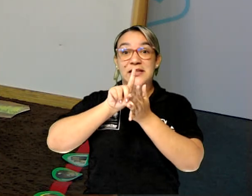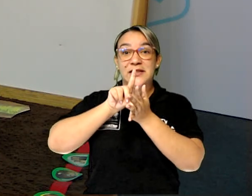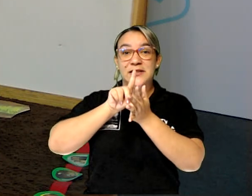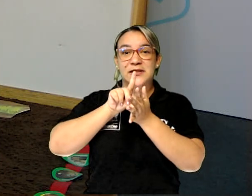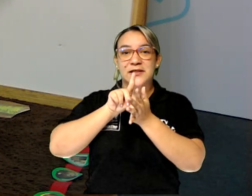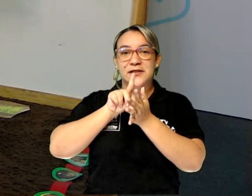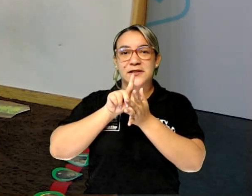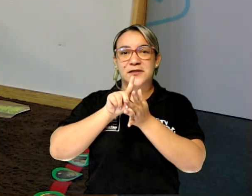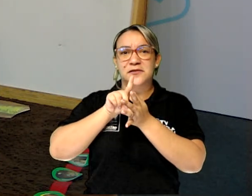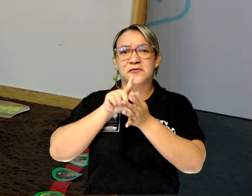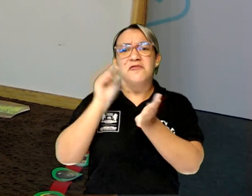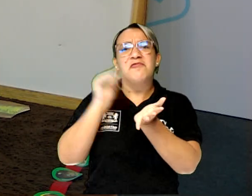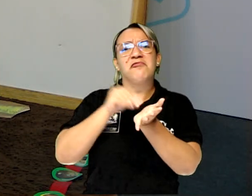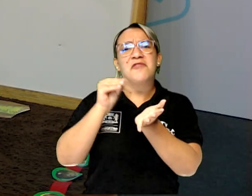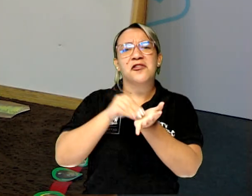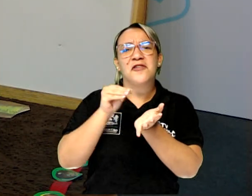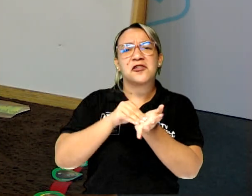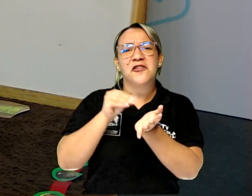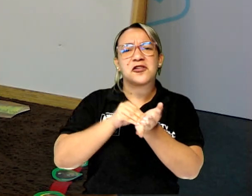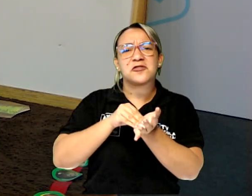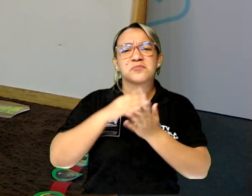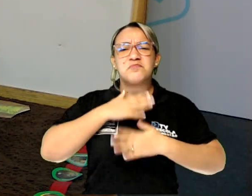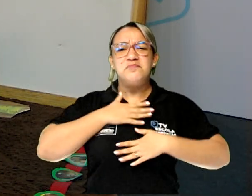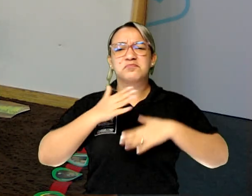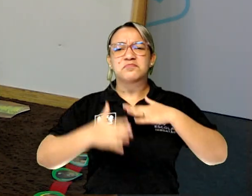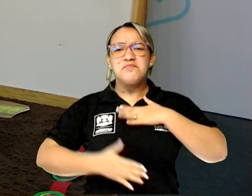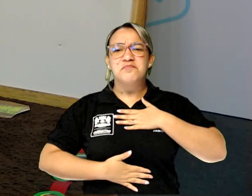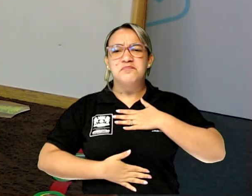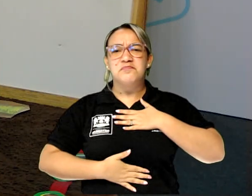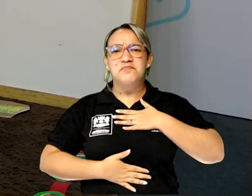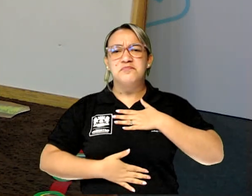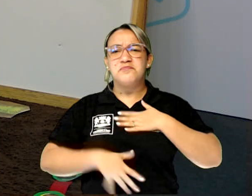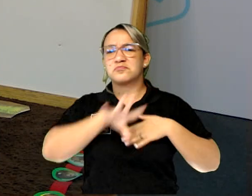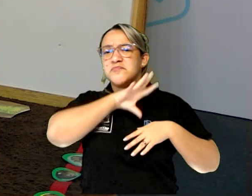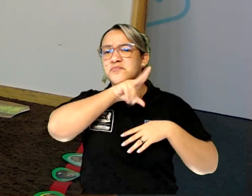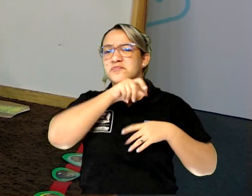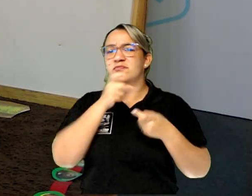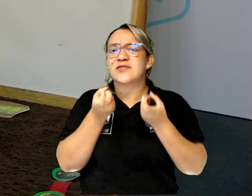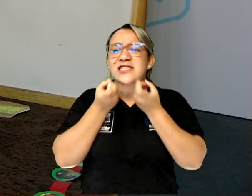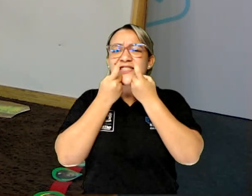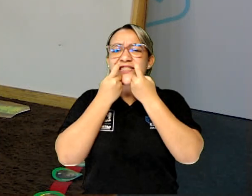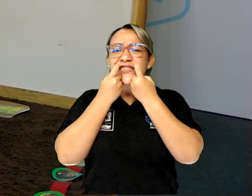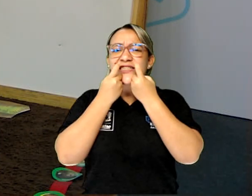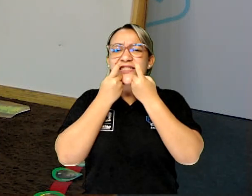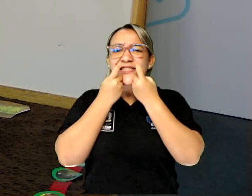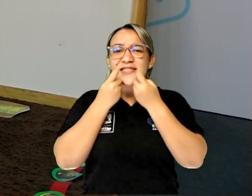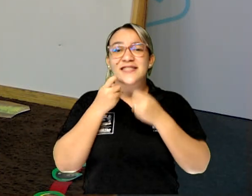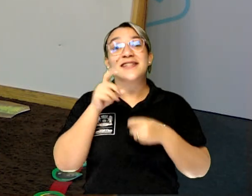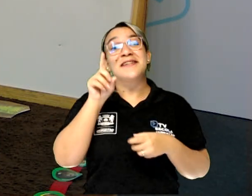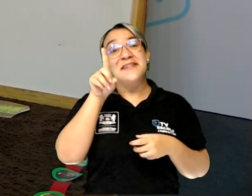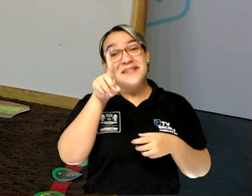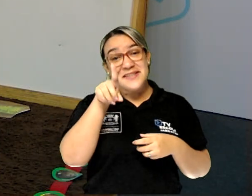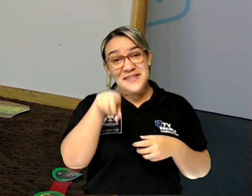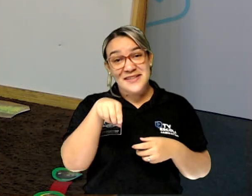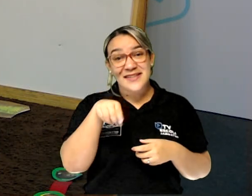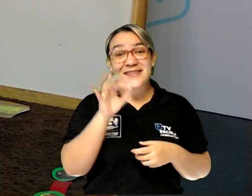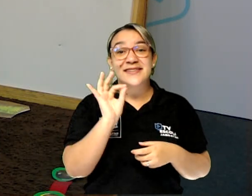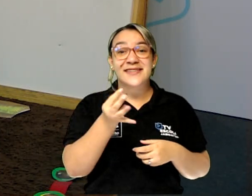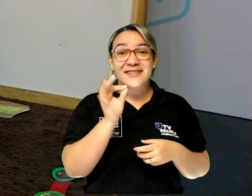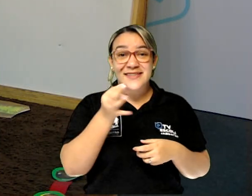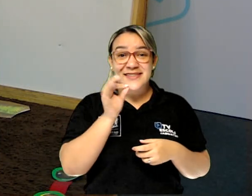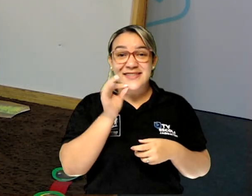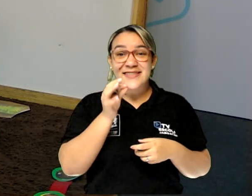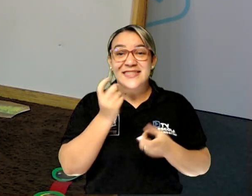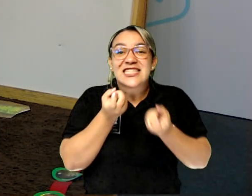as mãos, o que é que tem no corpo? No corpo de um animal? Muito bem. As